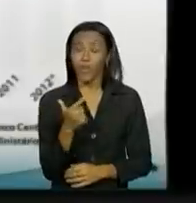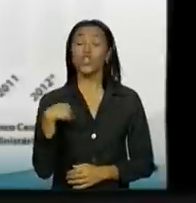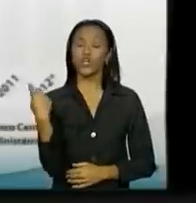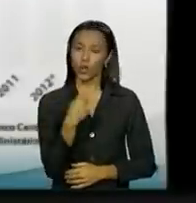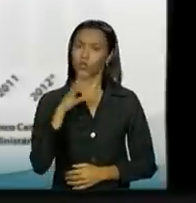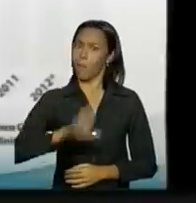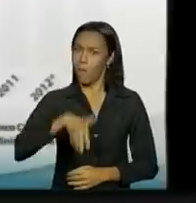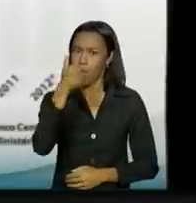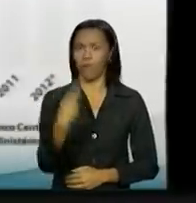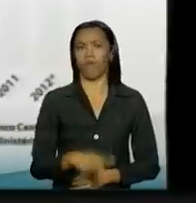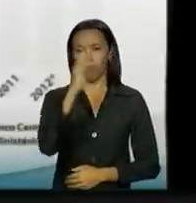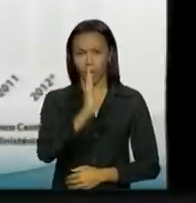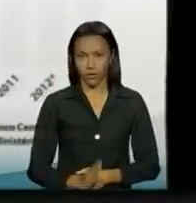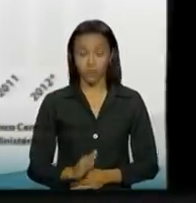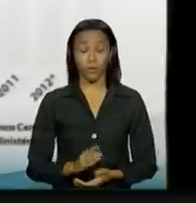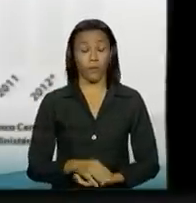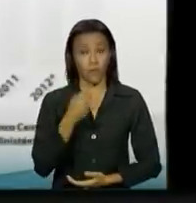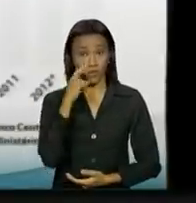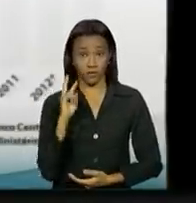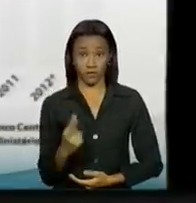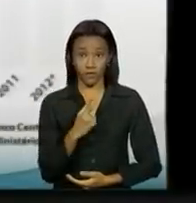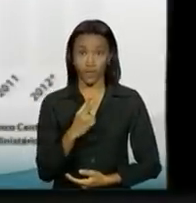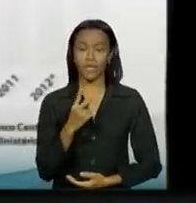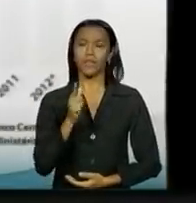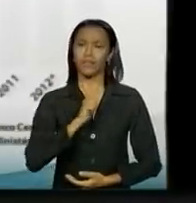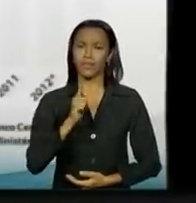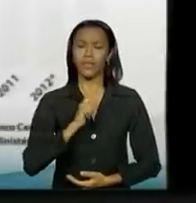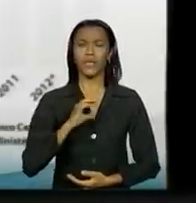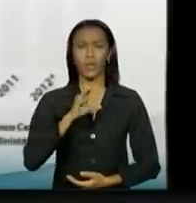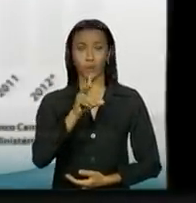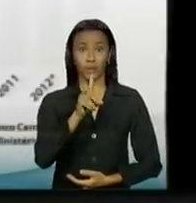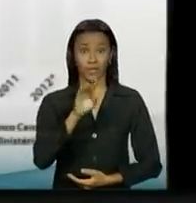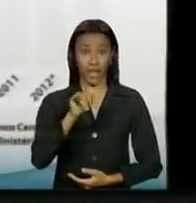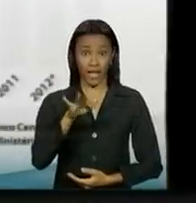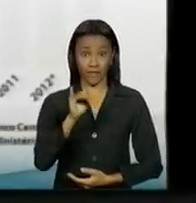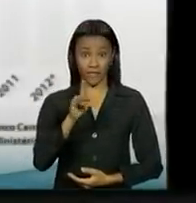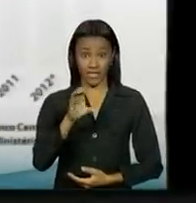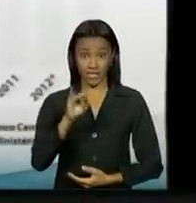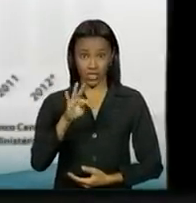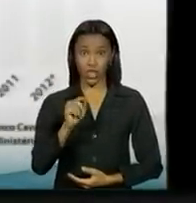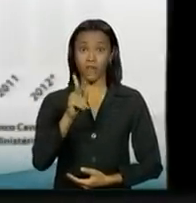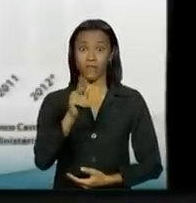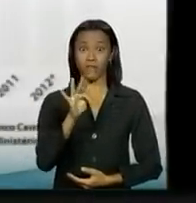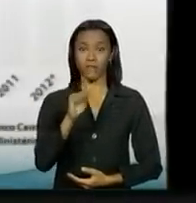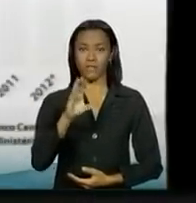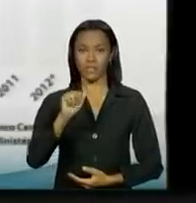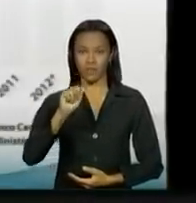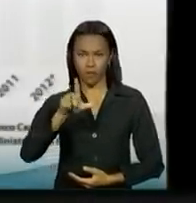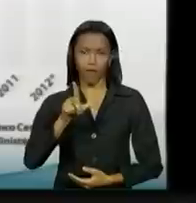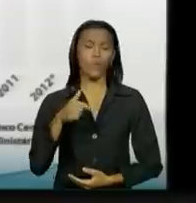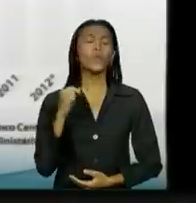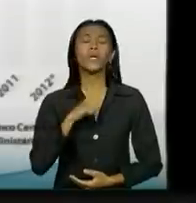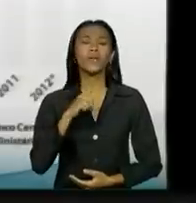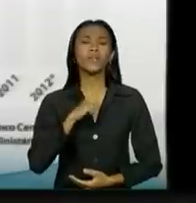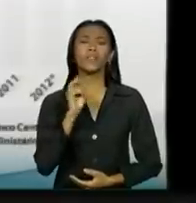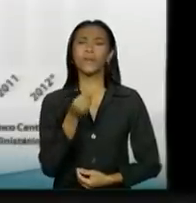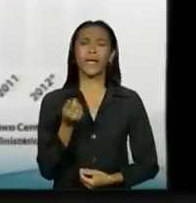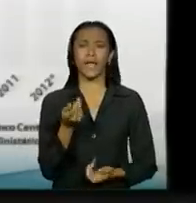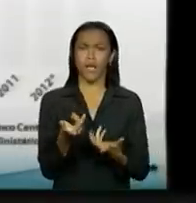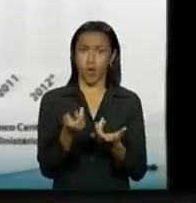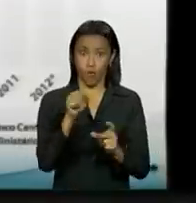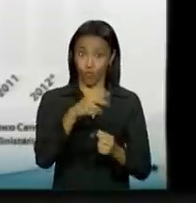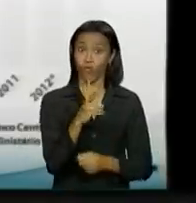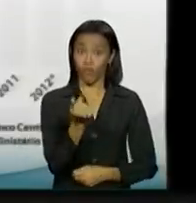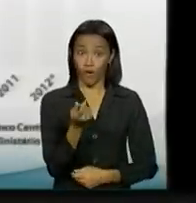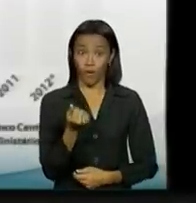Então, nós vamos ver ali, esse é o déficit nominal, o déficit fiscal, que contém também as despesas